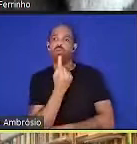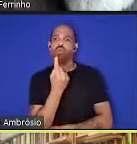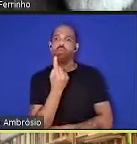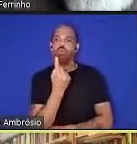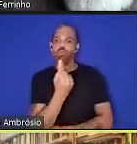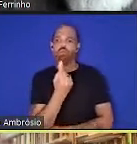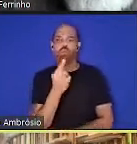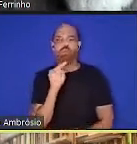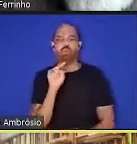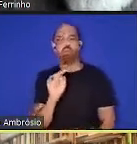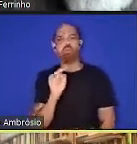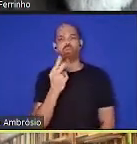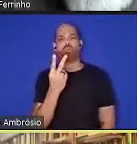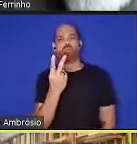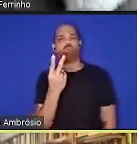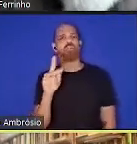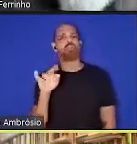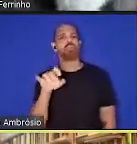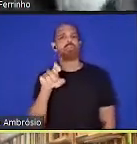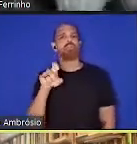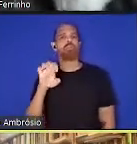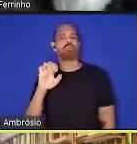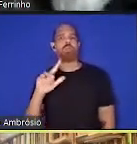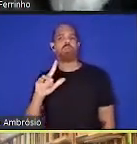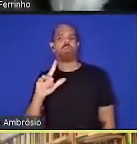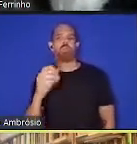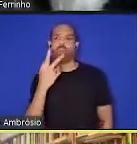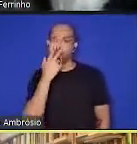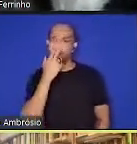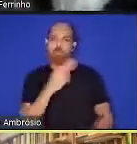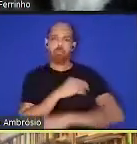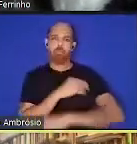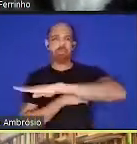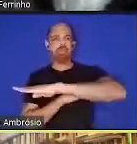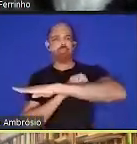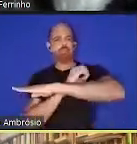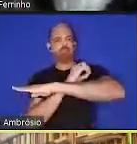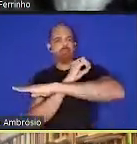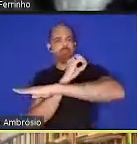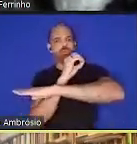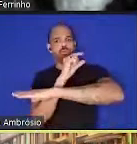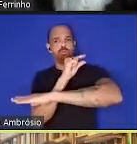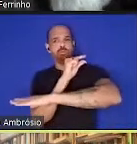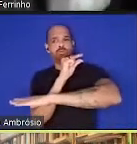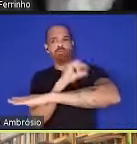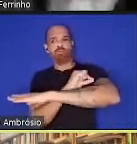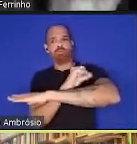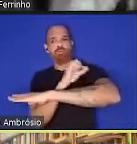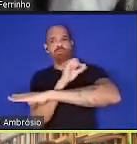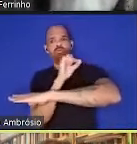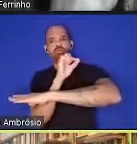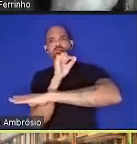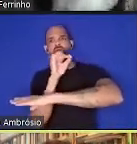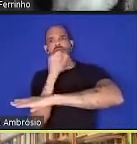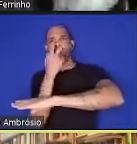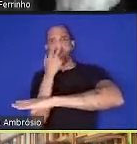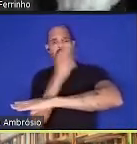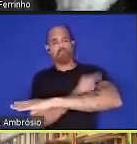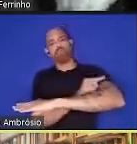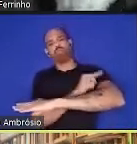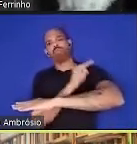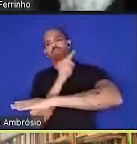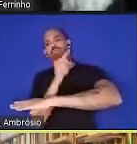pixels e ela está flutuando, ela como se fosse um pedacinho de poeira, um raio de